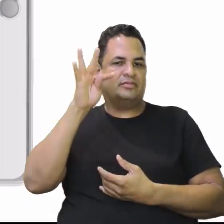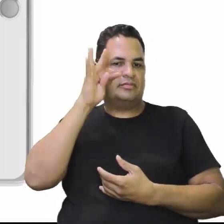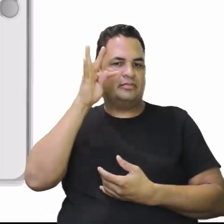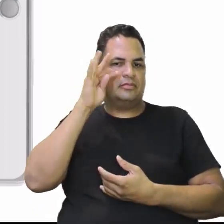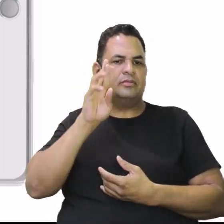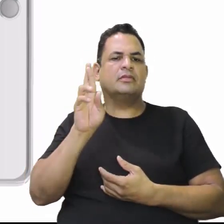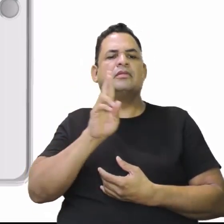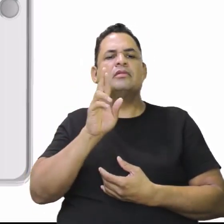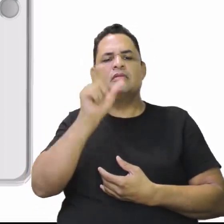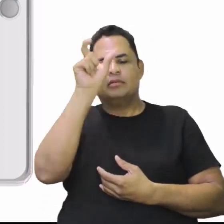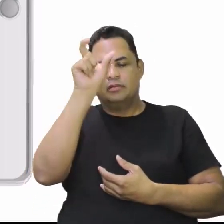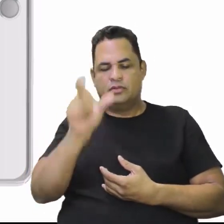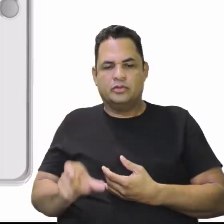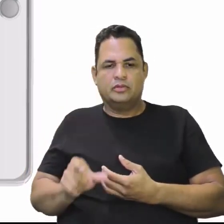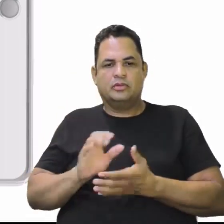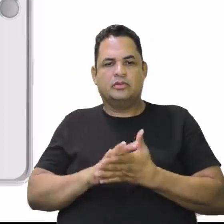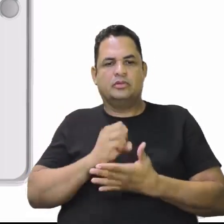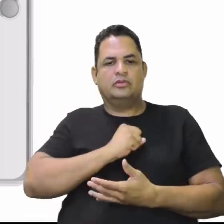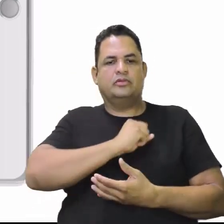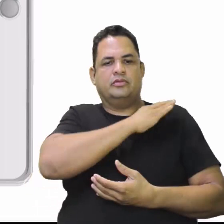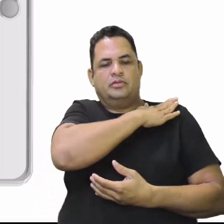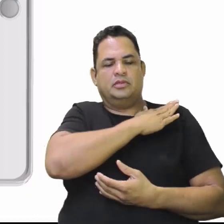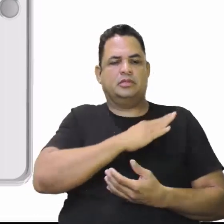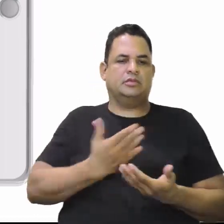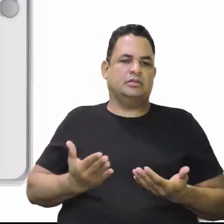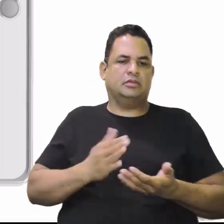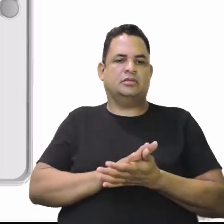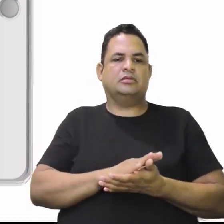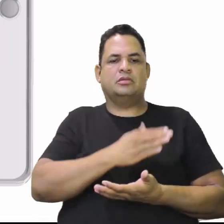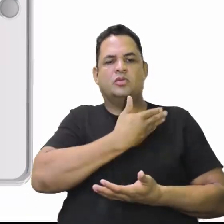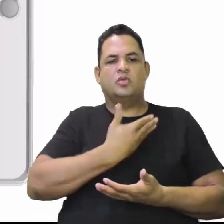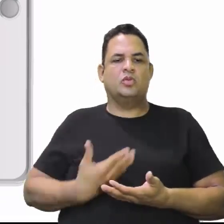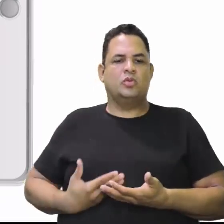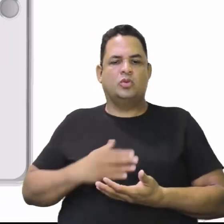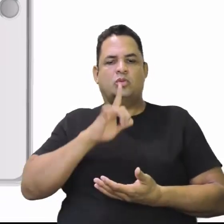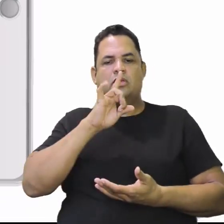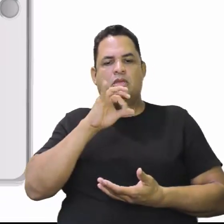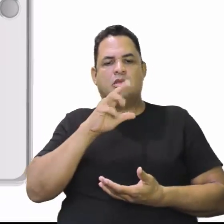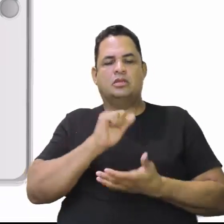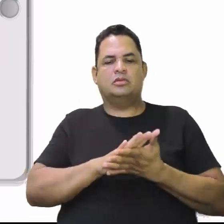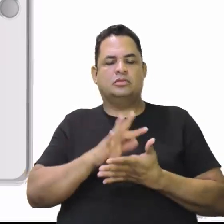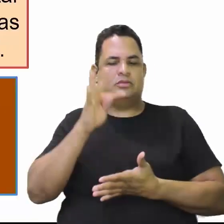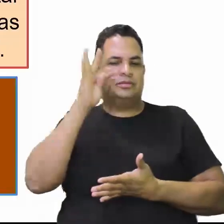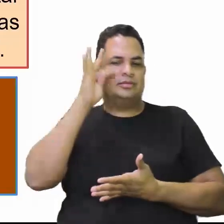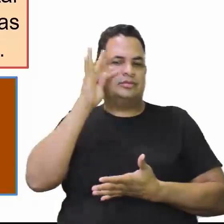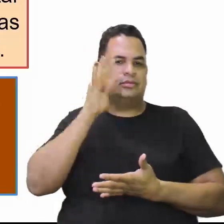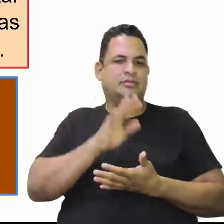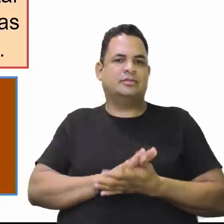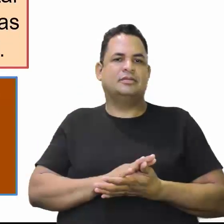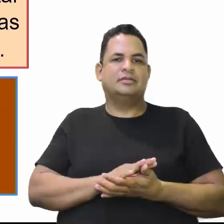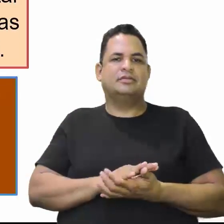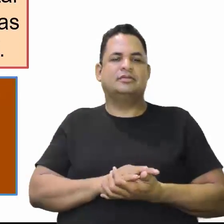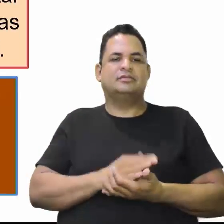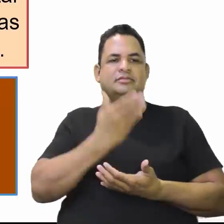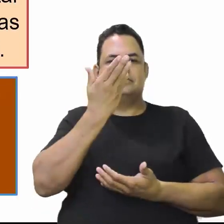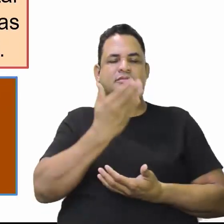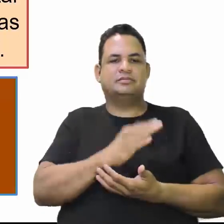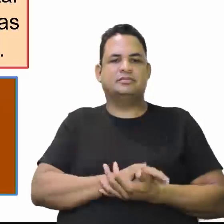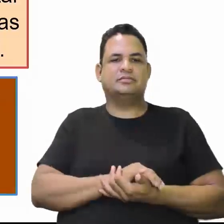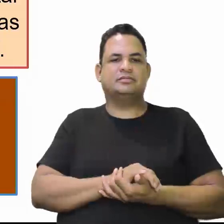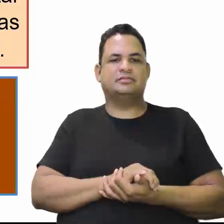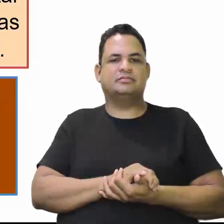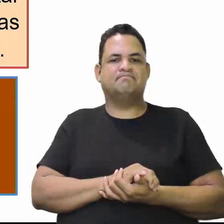Quem foi Jorge Teixeira? Militar, governador, o legado de Jorge Teixeira. Jorge Teixeira é uma figura